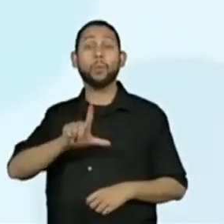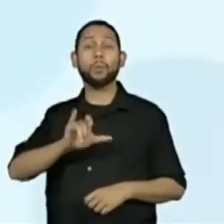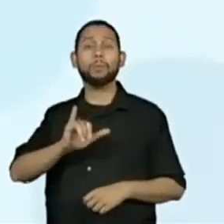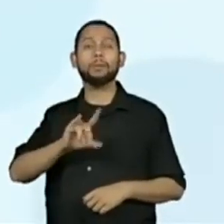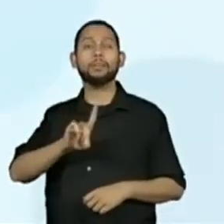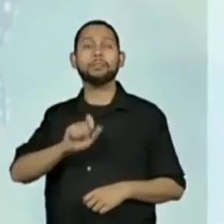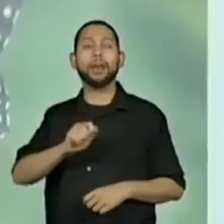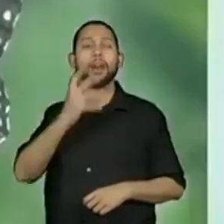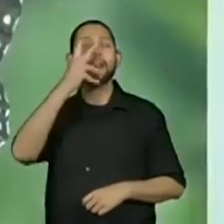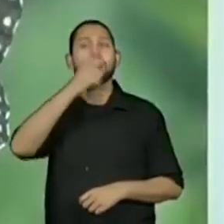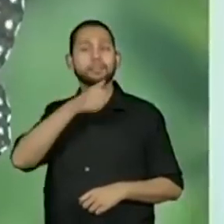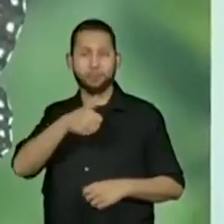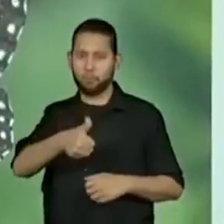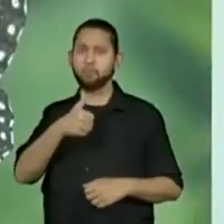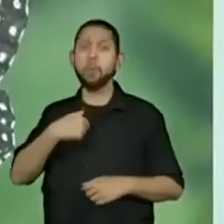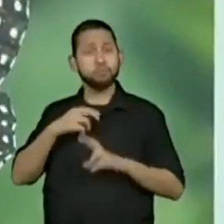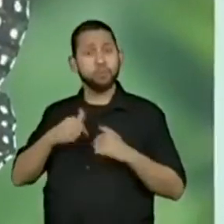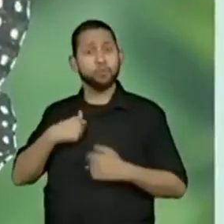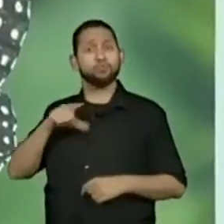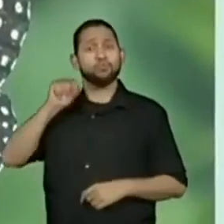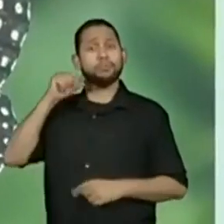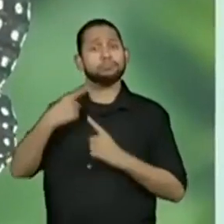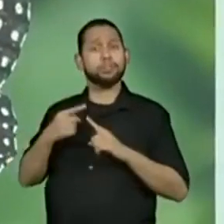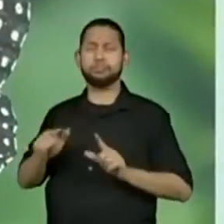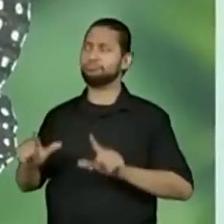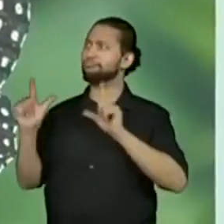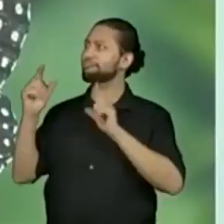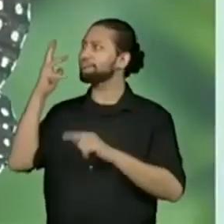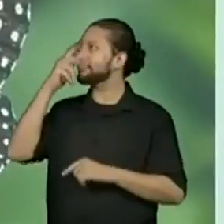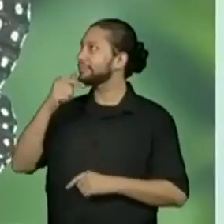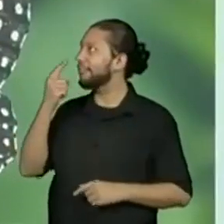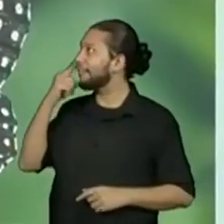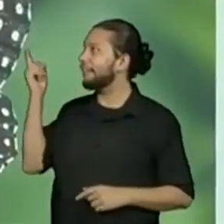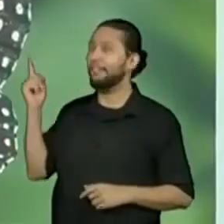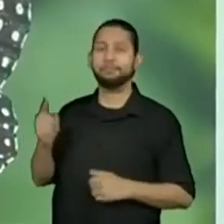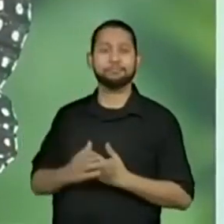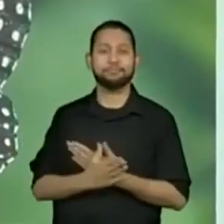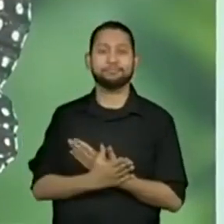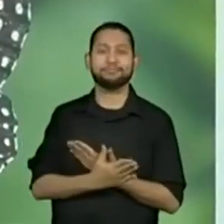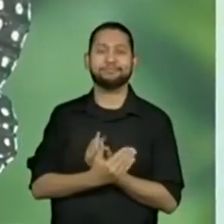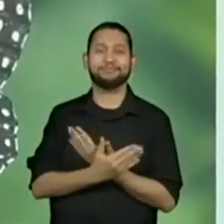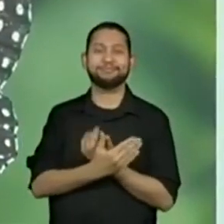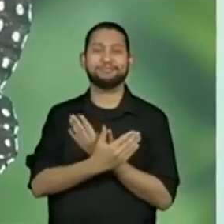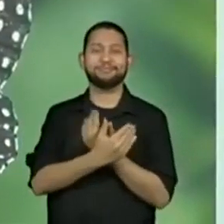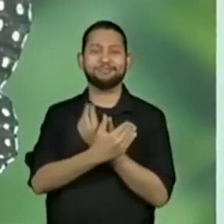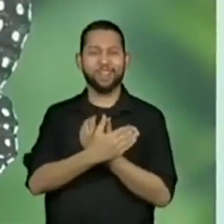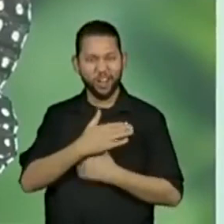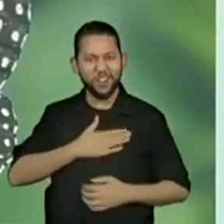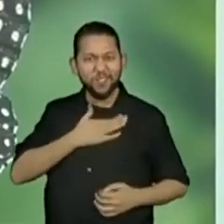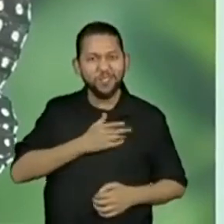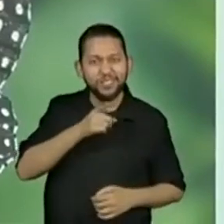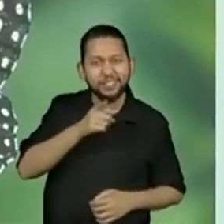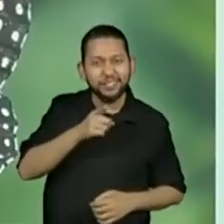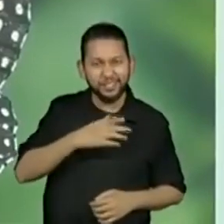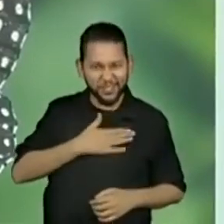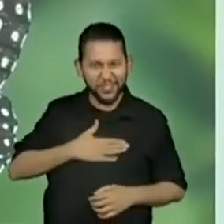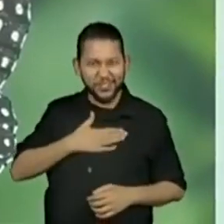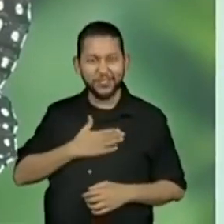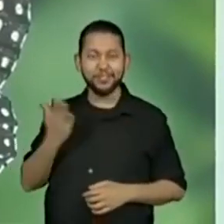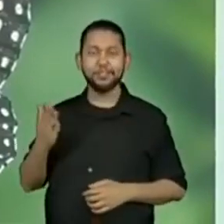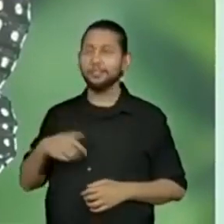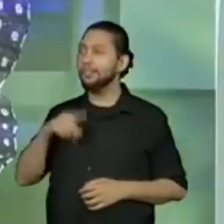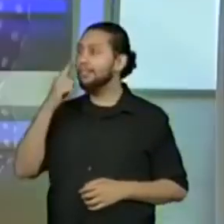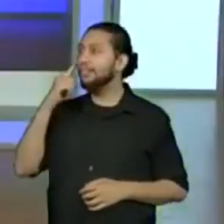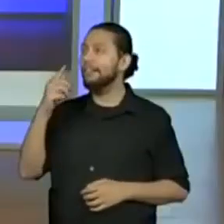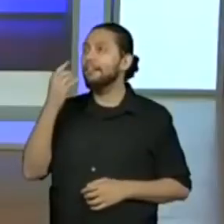colocou, eu também achei linda, por isso que eu escolhi essa imagem para essa aula. Borboleta, né? Quem não gosta desse bichinho aí que só de